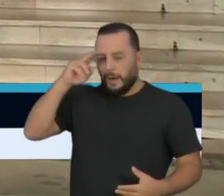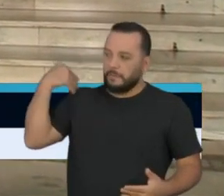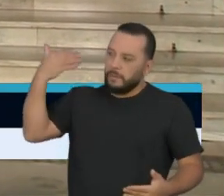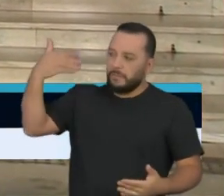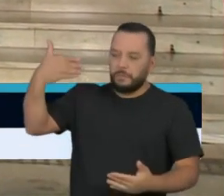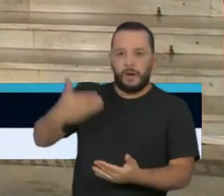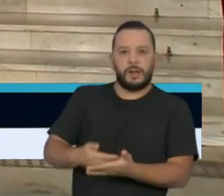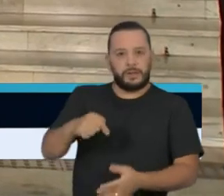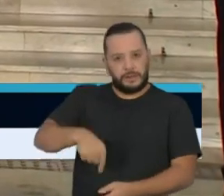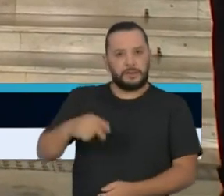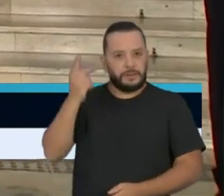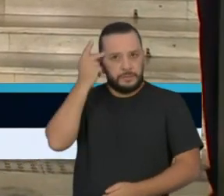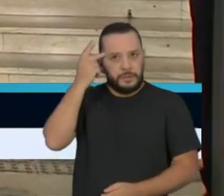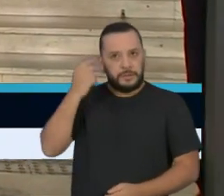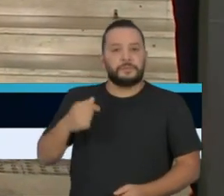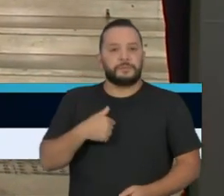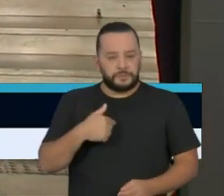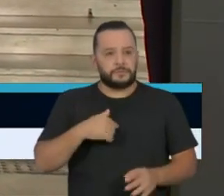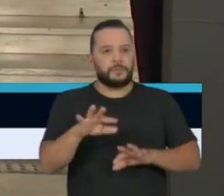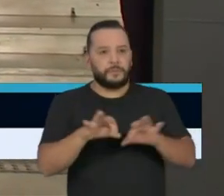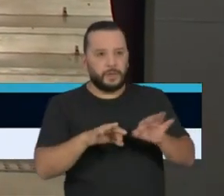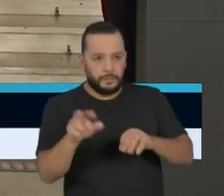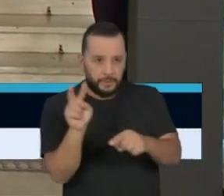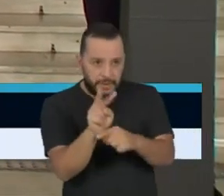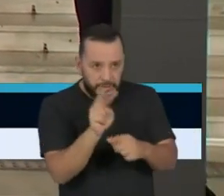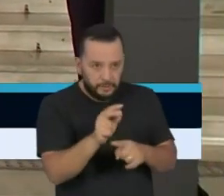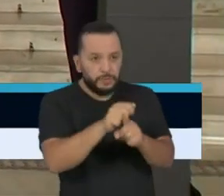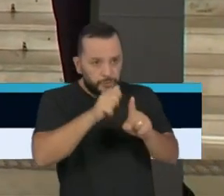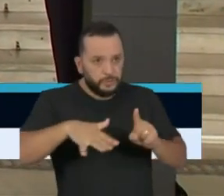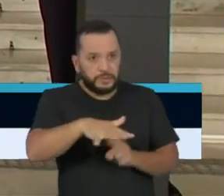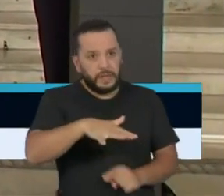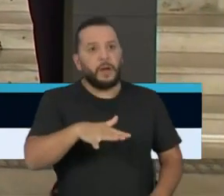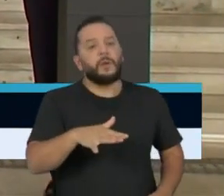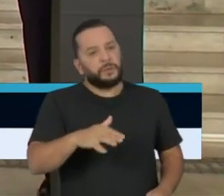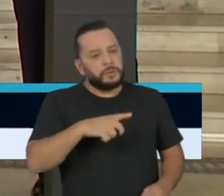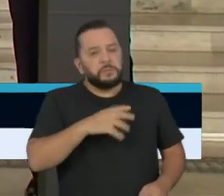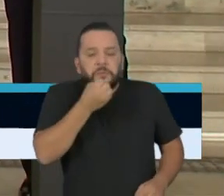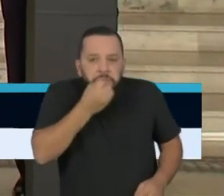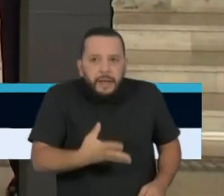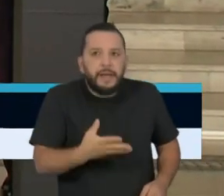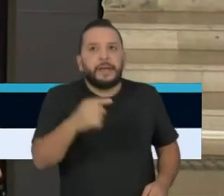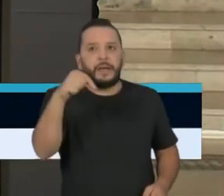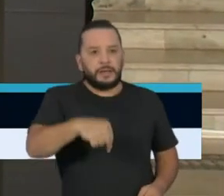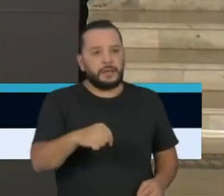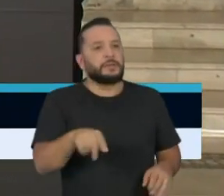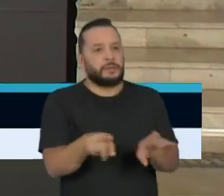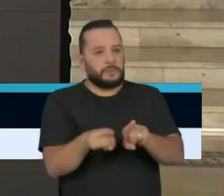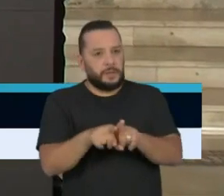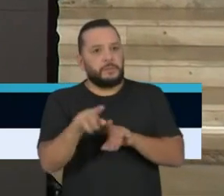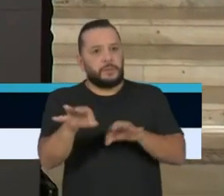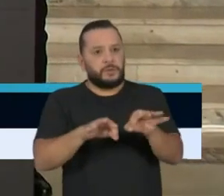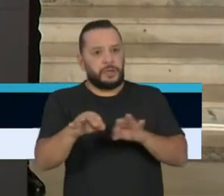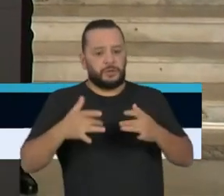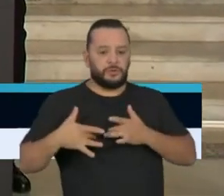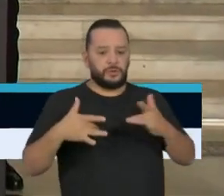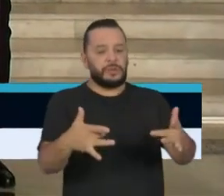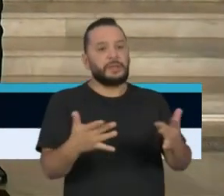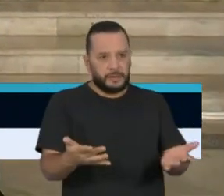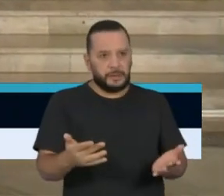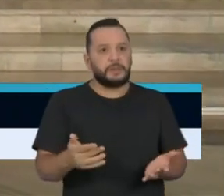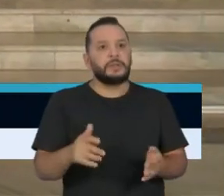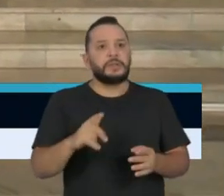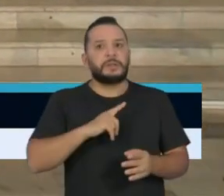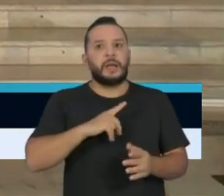essa é uma das razões porque temos um programa de proteção social que funciona bem, e um programa de solidariedade que, conduzido por